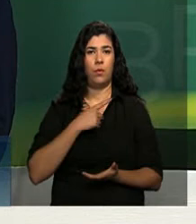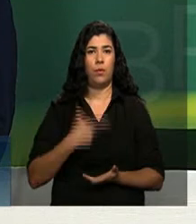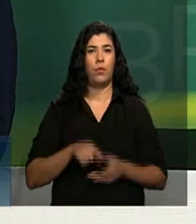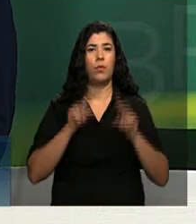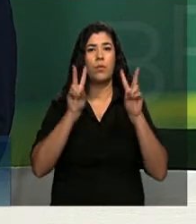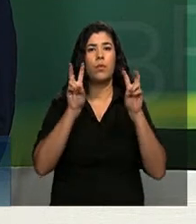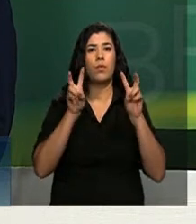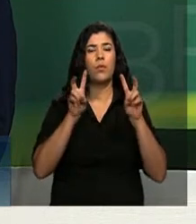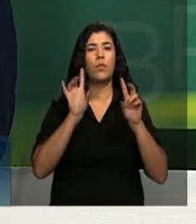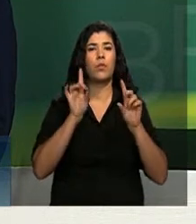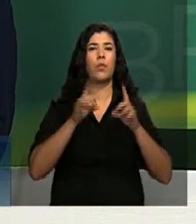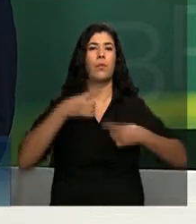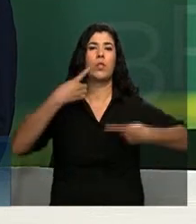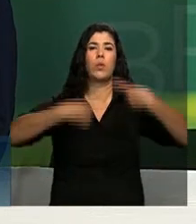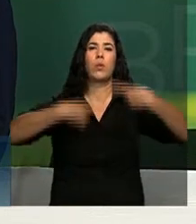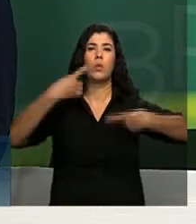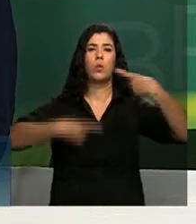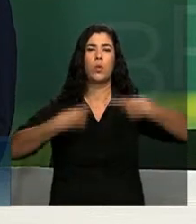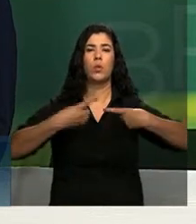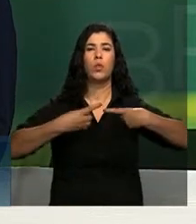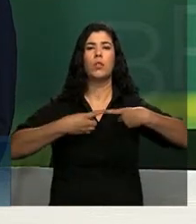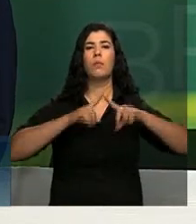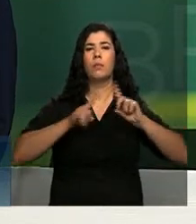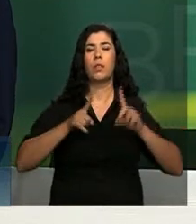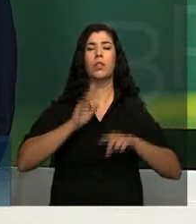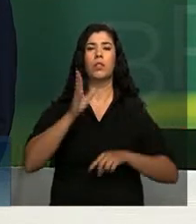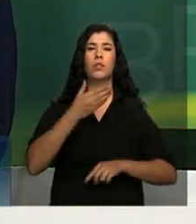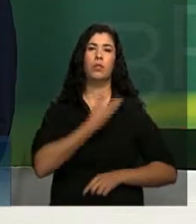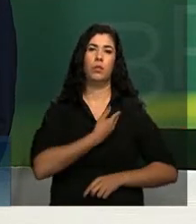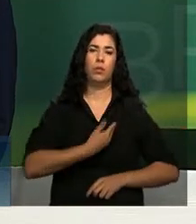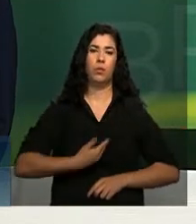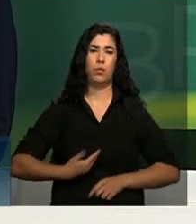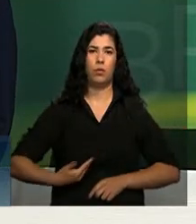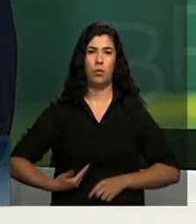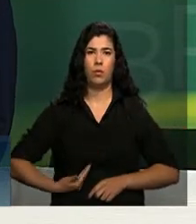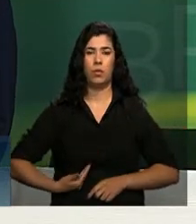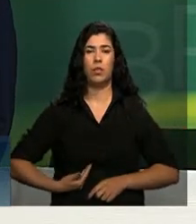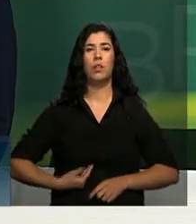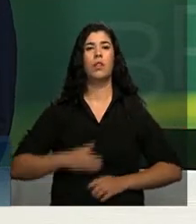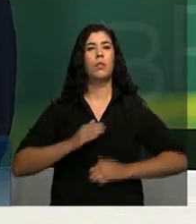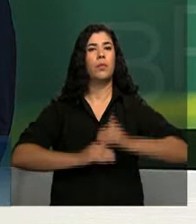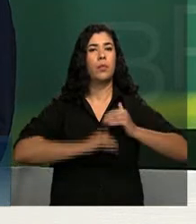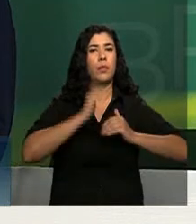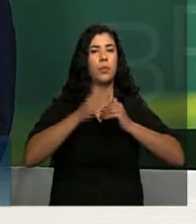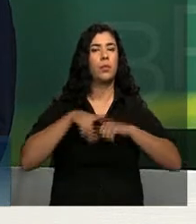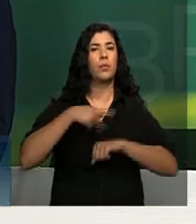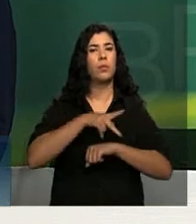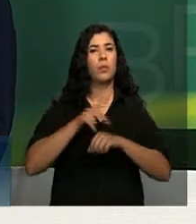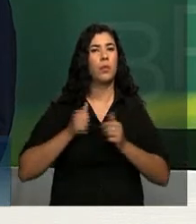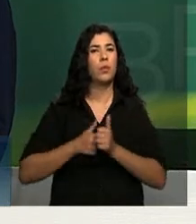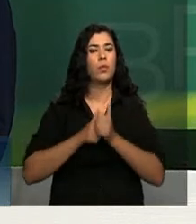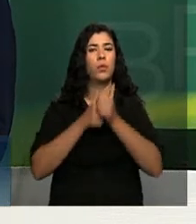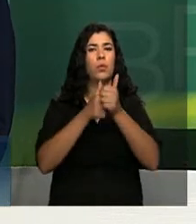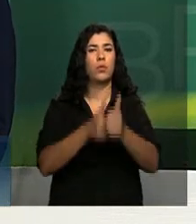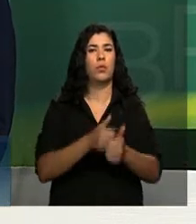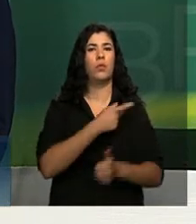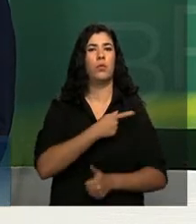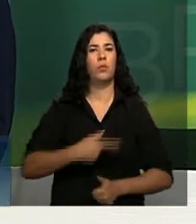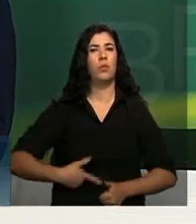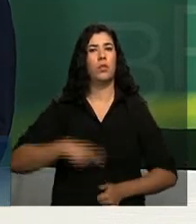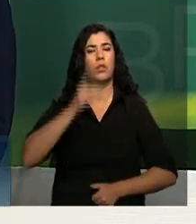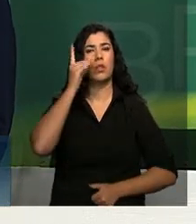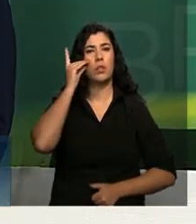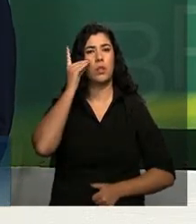discurso. é um governo que já fez muito pelo nosso país, que já conduziu o Brasil, a presidenta Dilma já